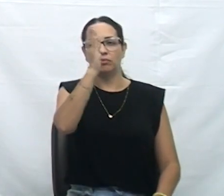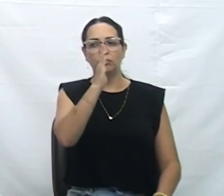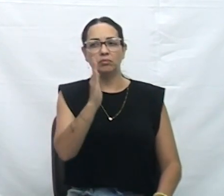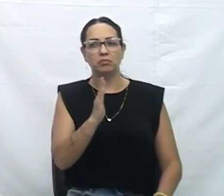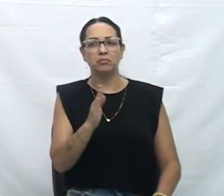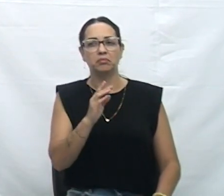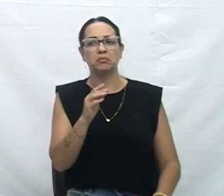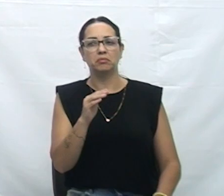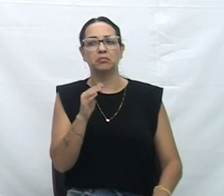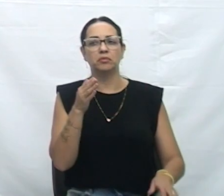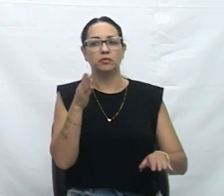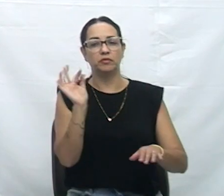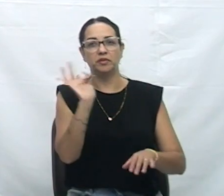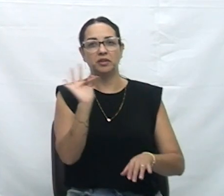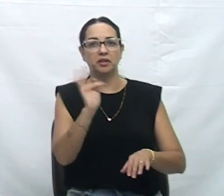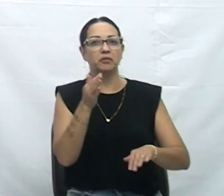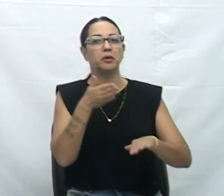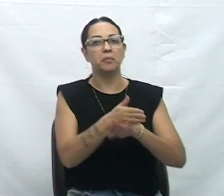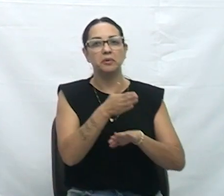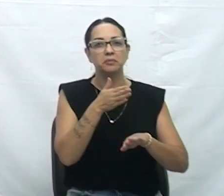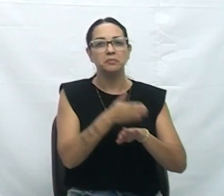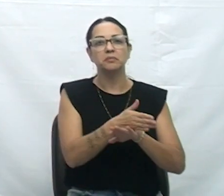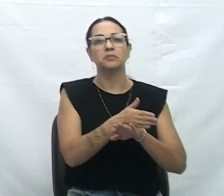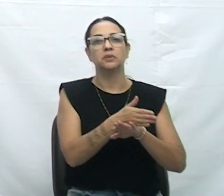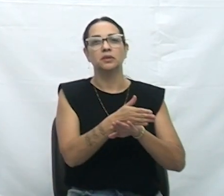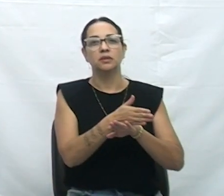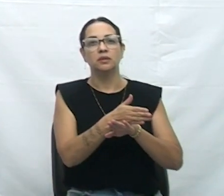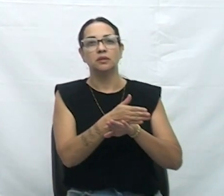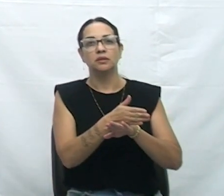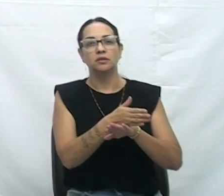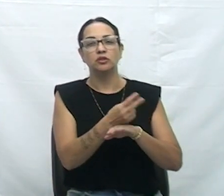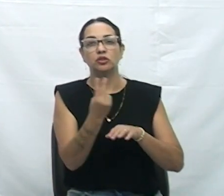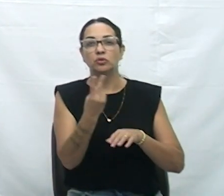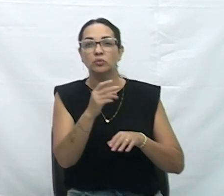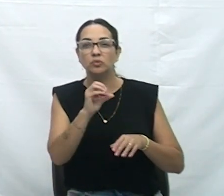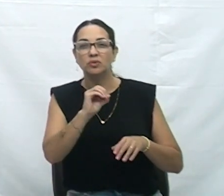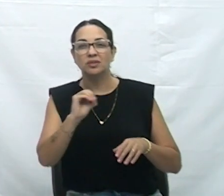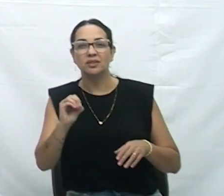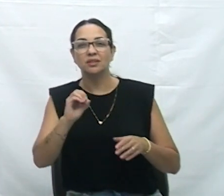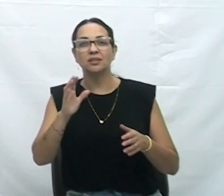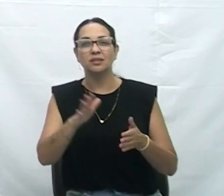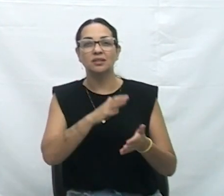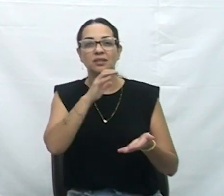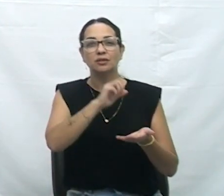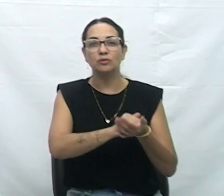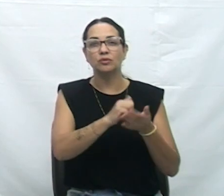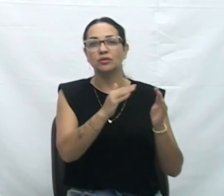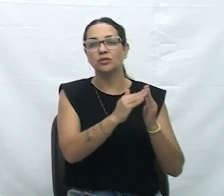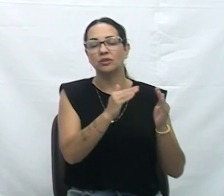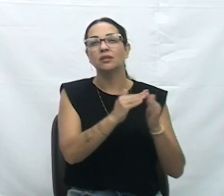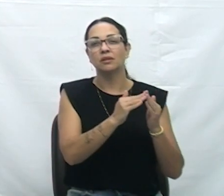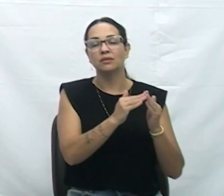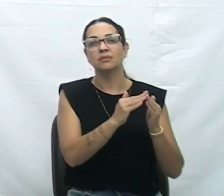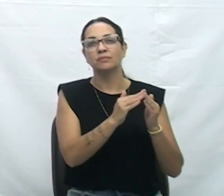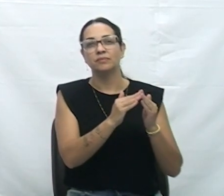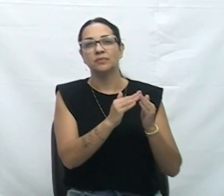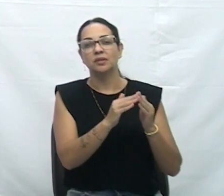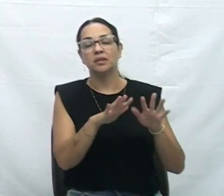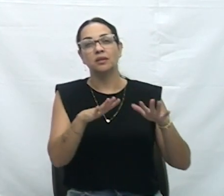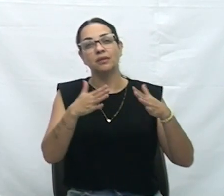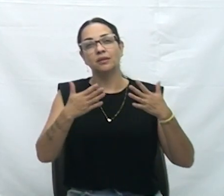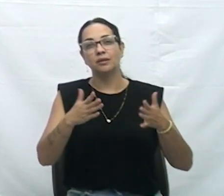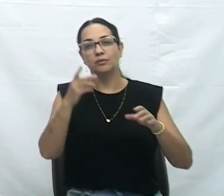na entrega das escrituras também. Então, tudo isso deixa Cristiúma num patamar